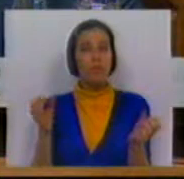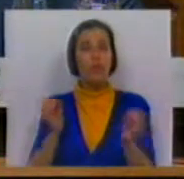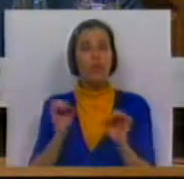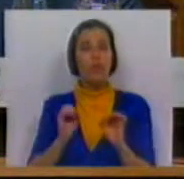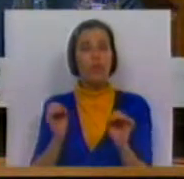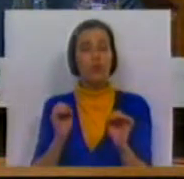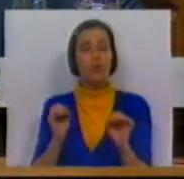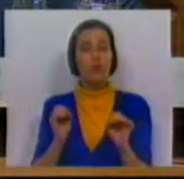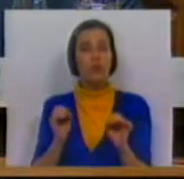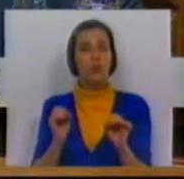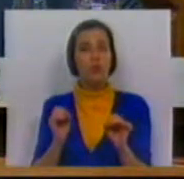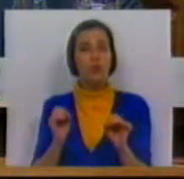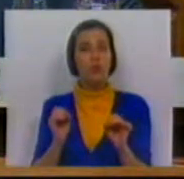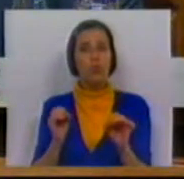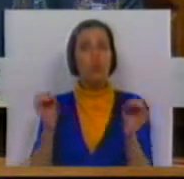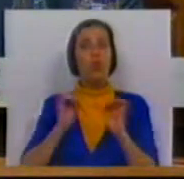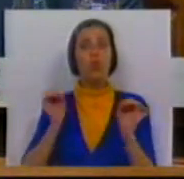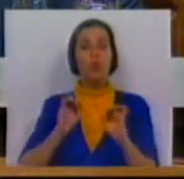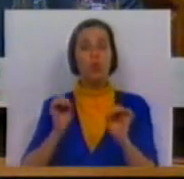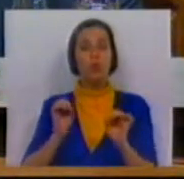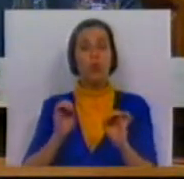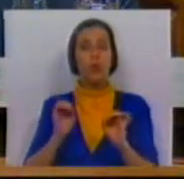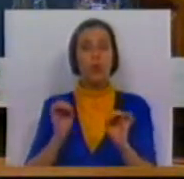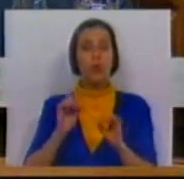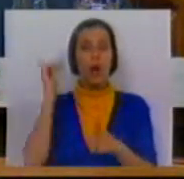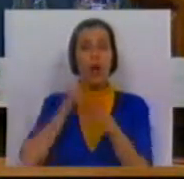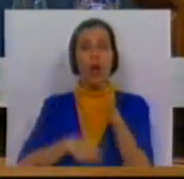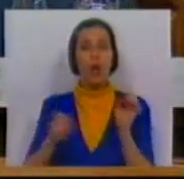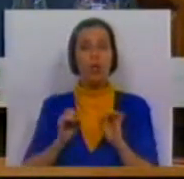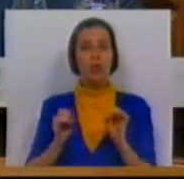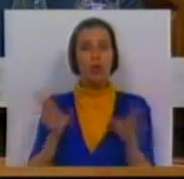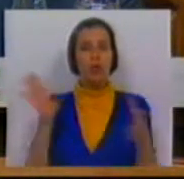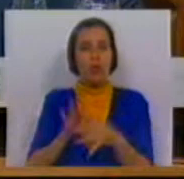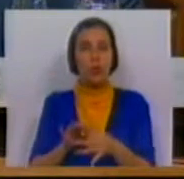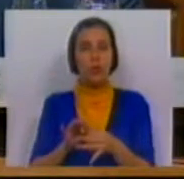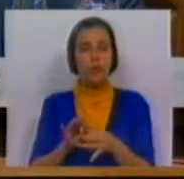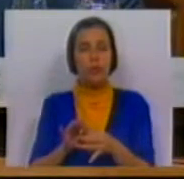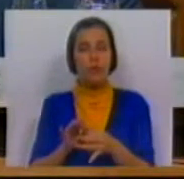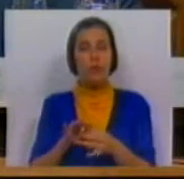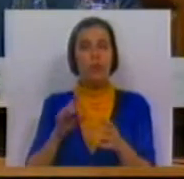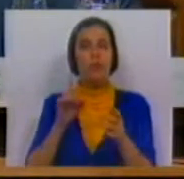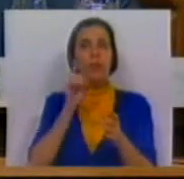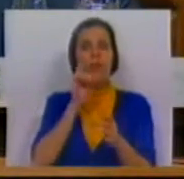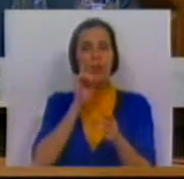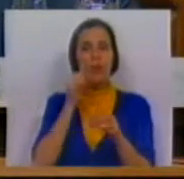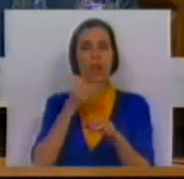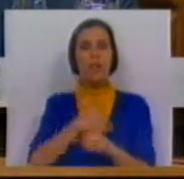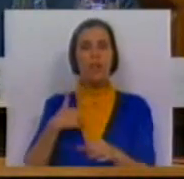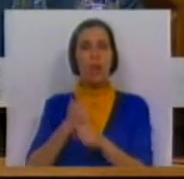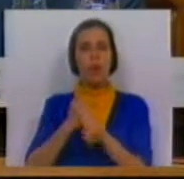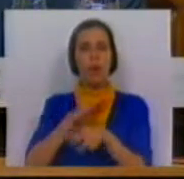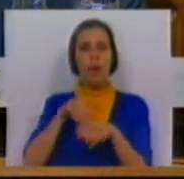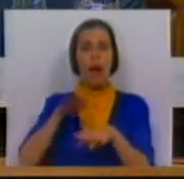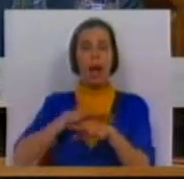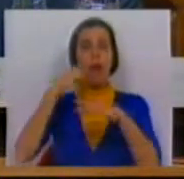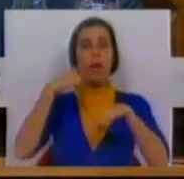existirem melhor sanções sobre a segurança e saúde do trabalho na